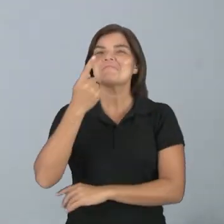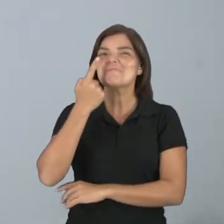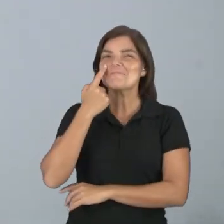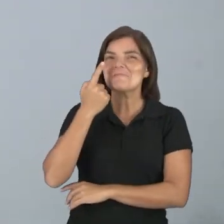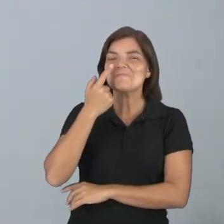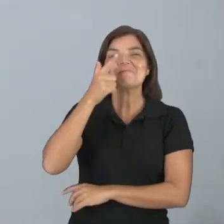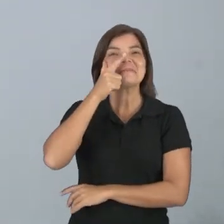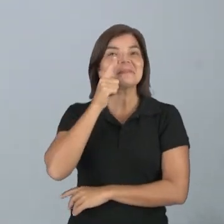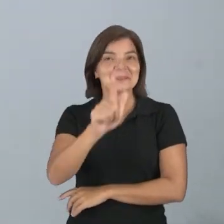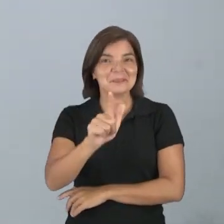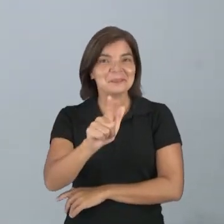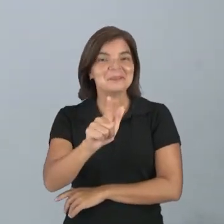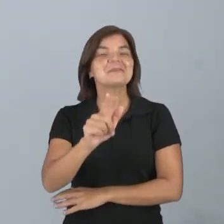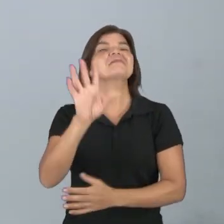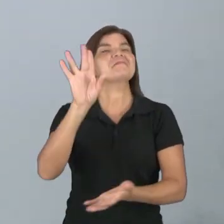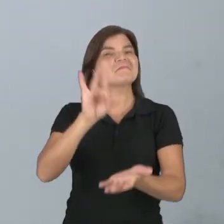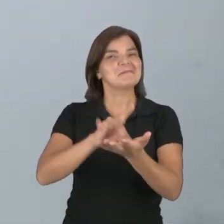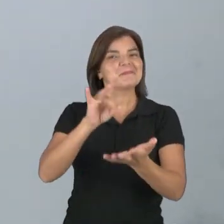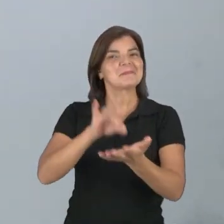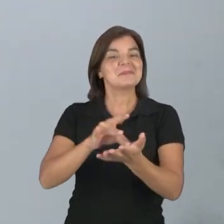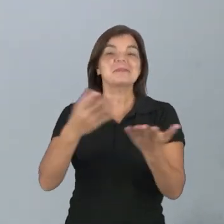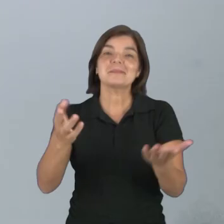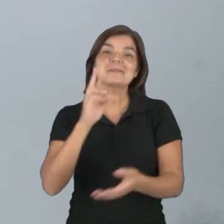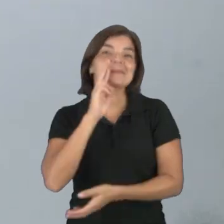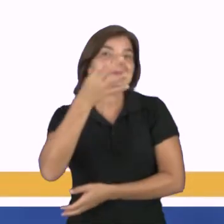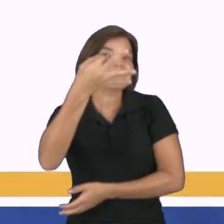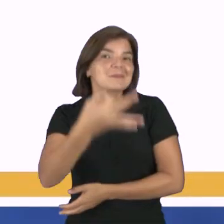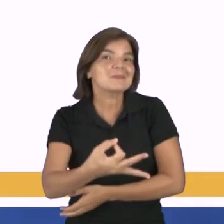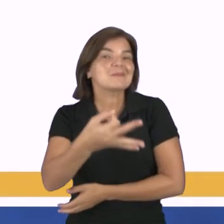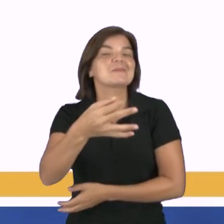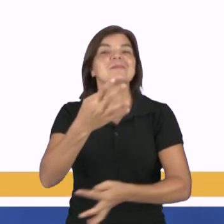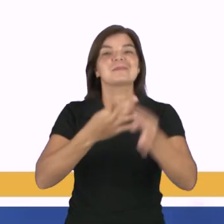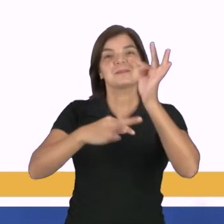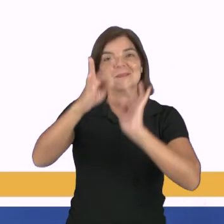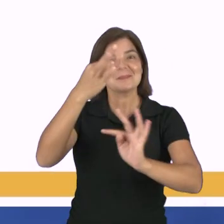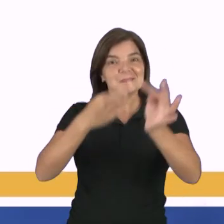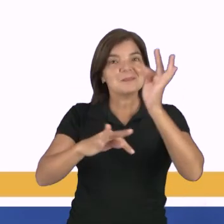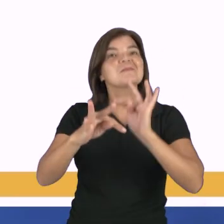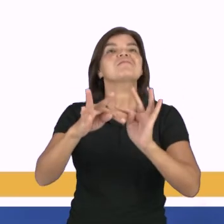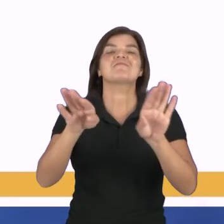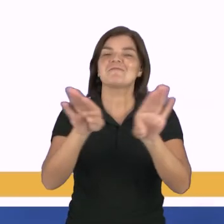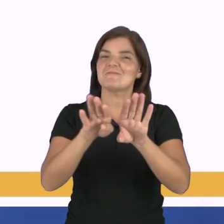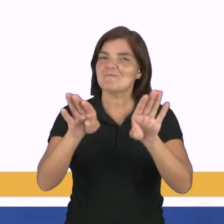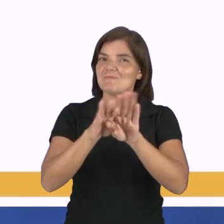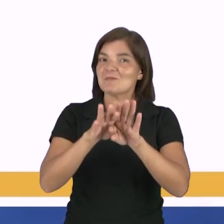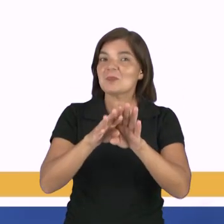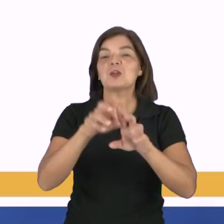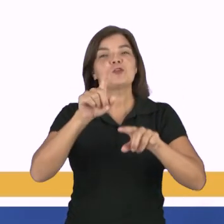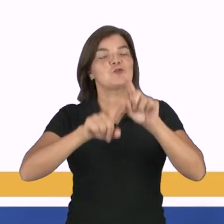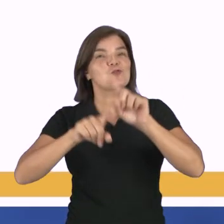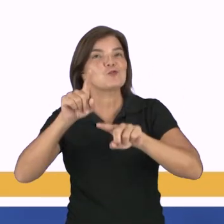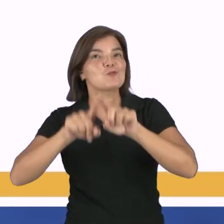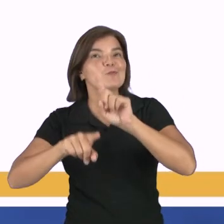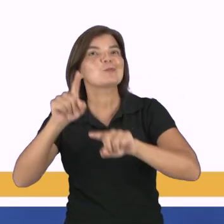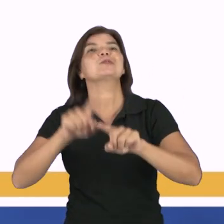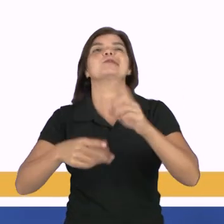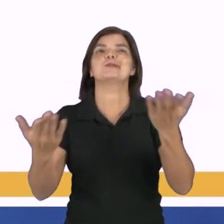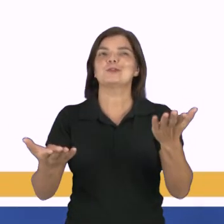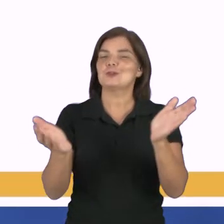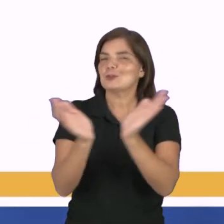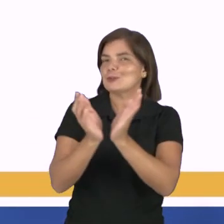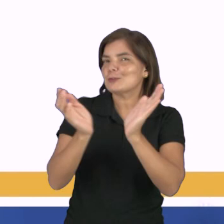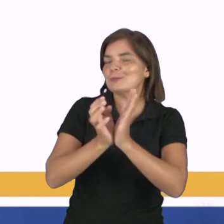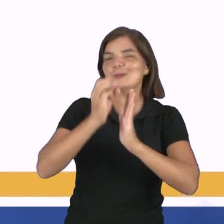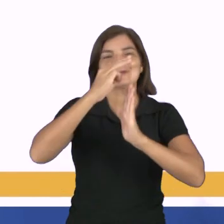você aí consegue ter êxito. Então a resposta certa é tecnologia é produto da ciência e da engenharia que envolve um